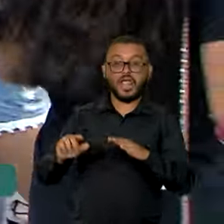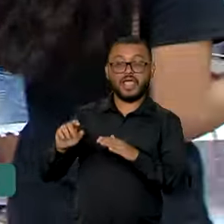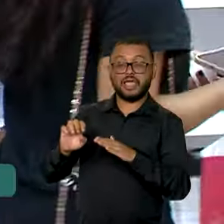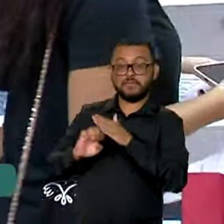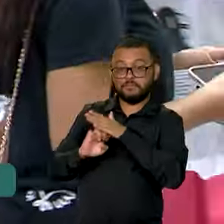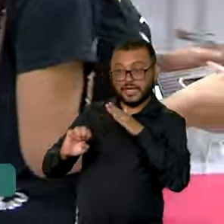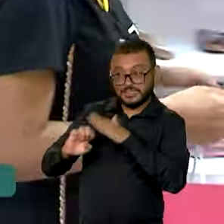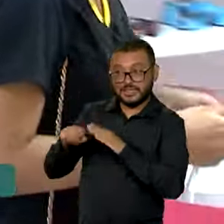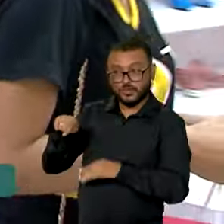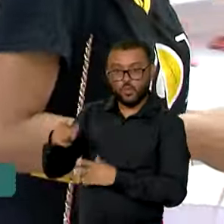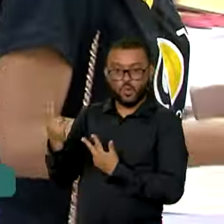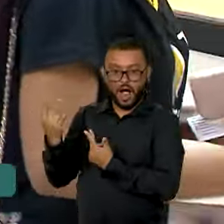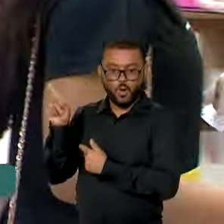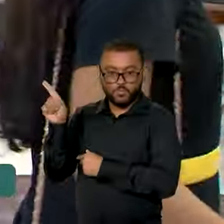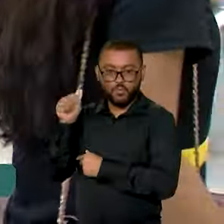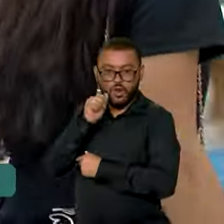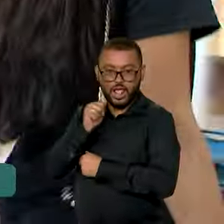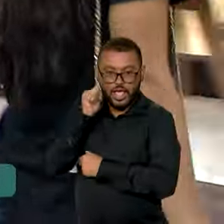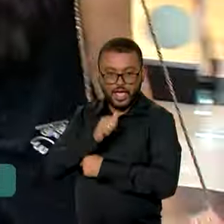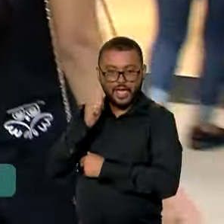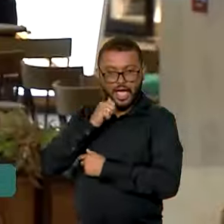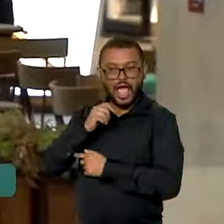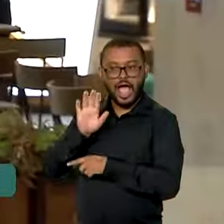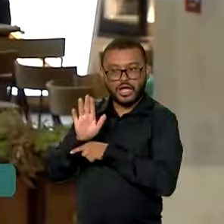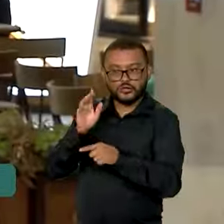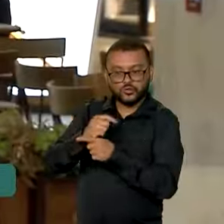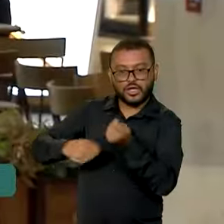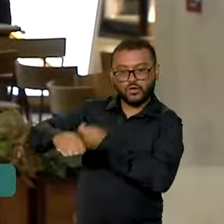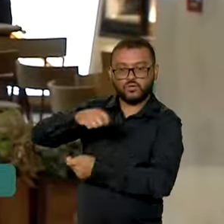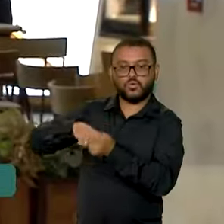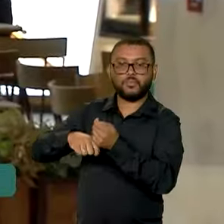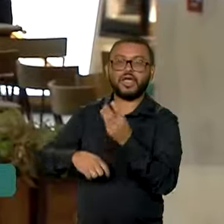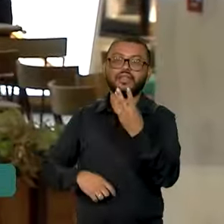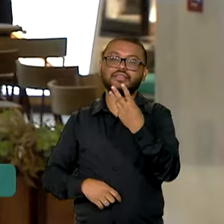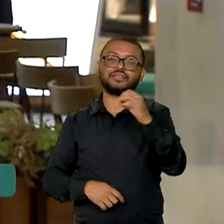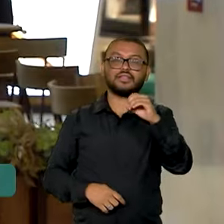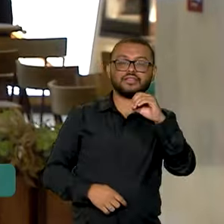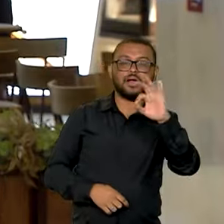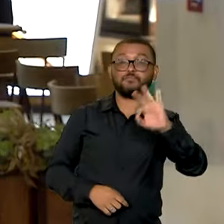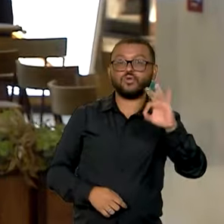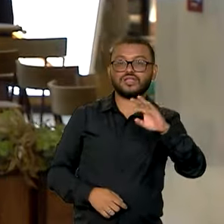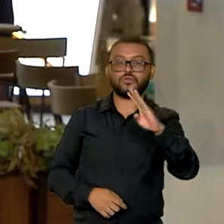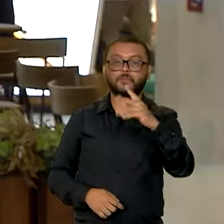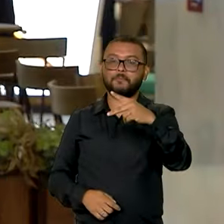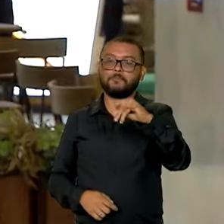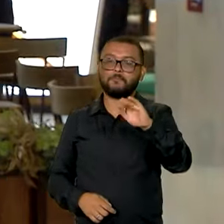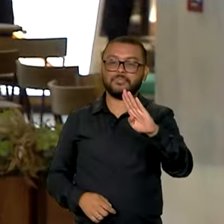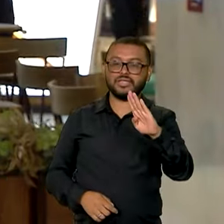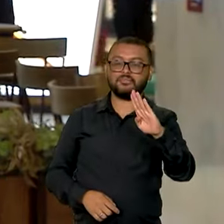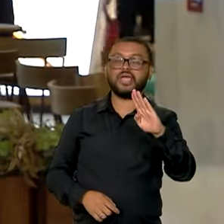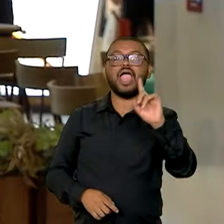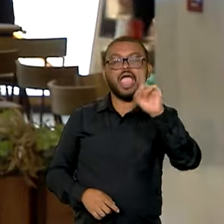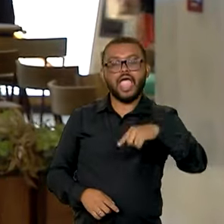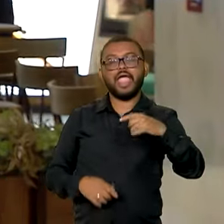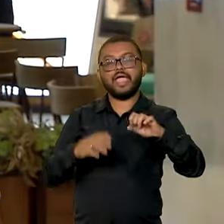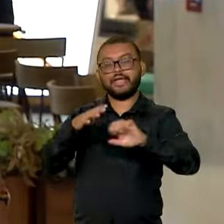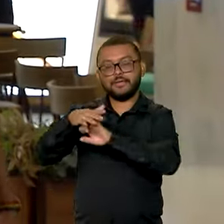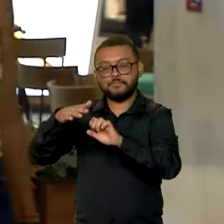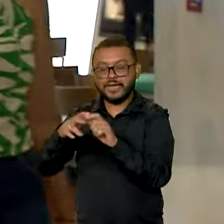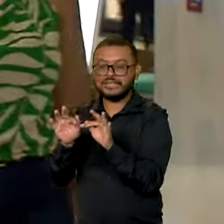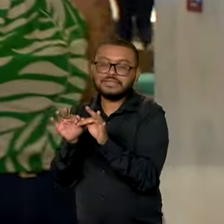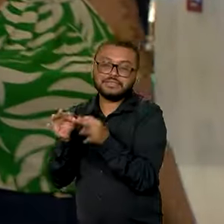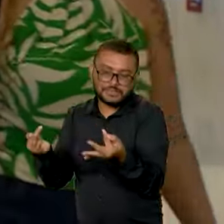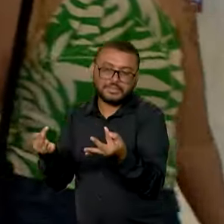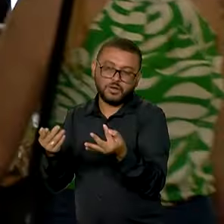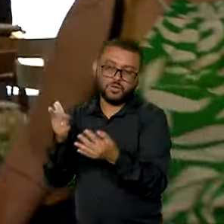como o da Eleni, ajudam a movimentar a economia. 30% do PIB brasileiro vem das microempresas e das empresas de